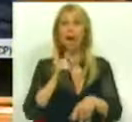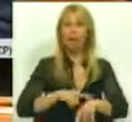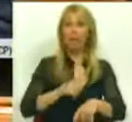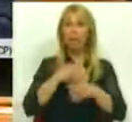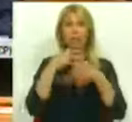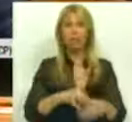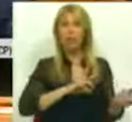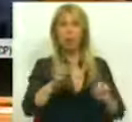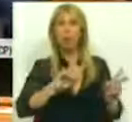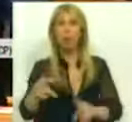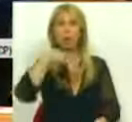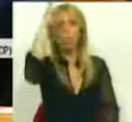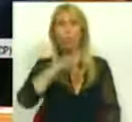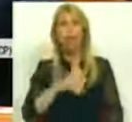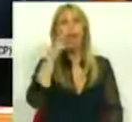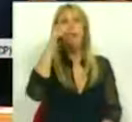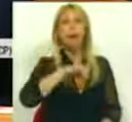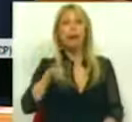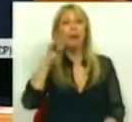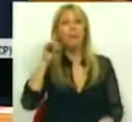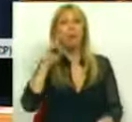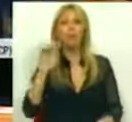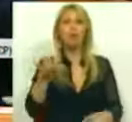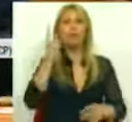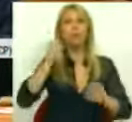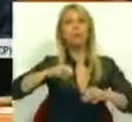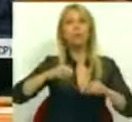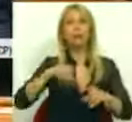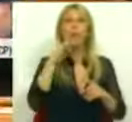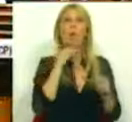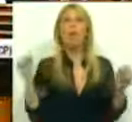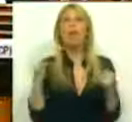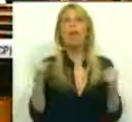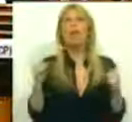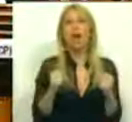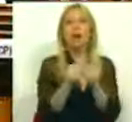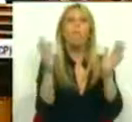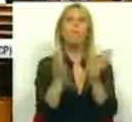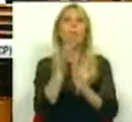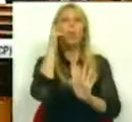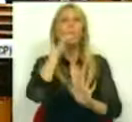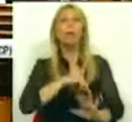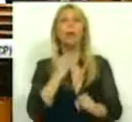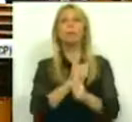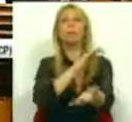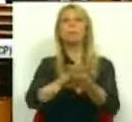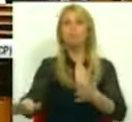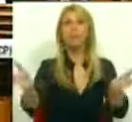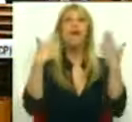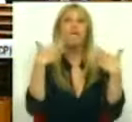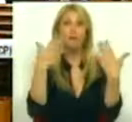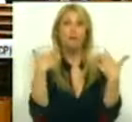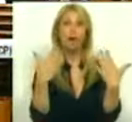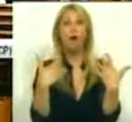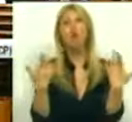não acautelou o inverno, para todas as cigarras que cantaram, verões seguros, que era possível pagar